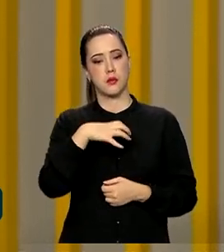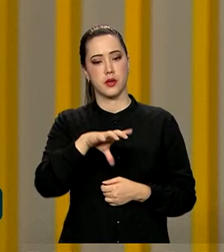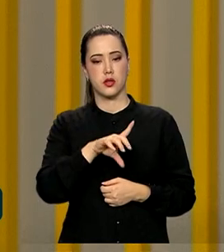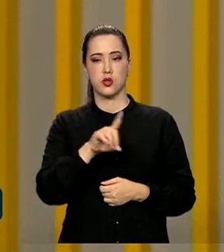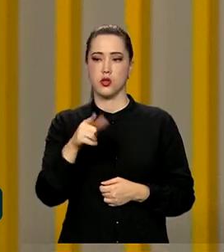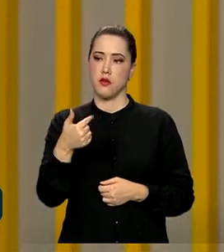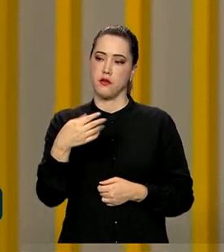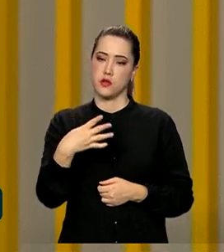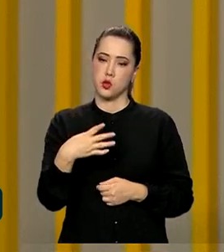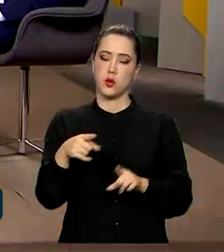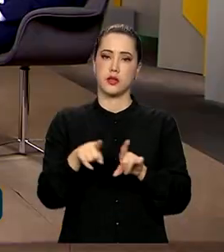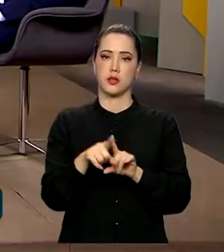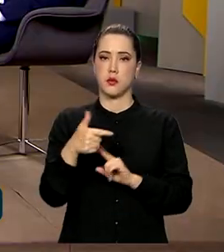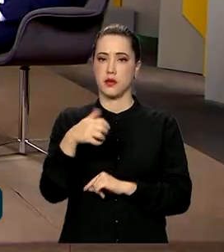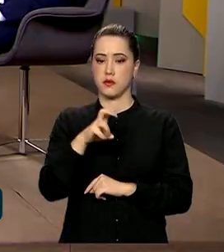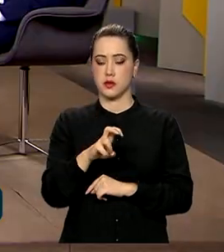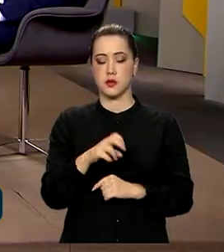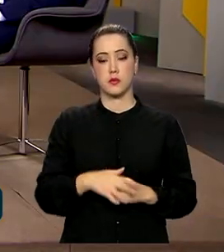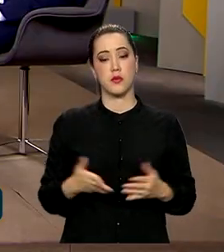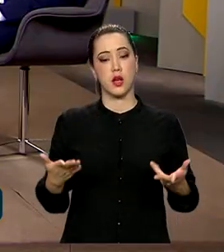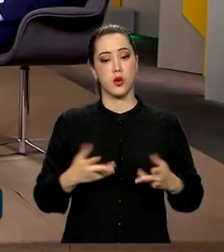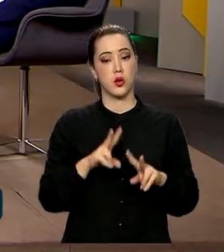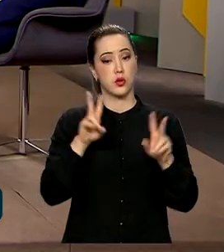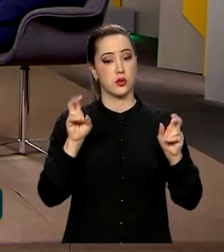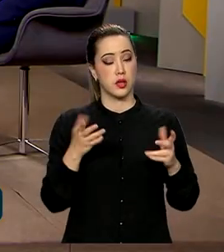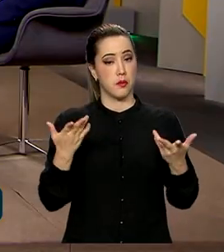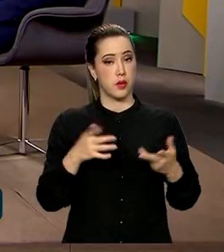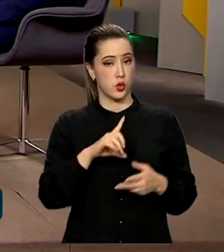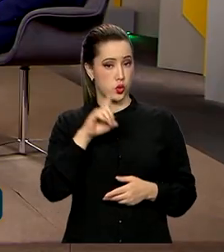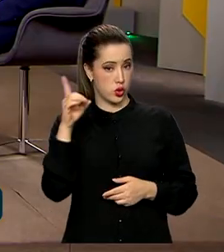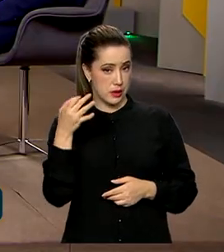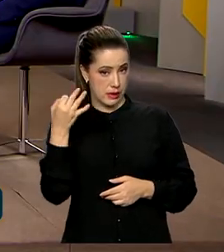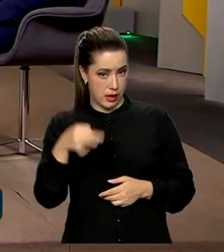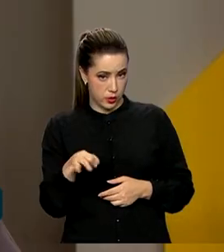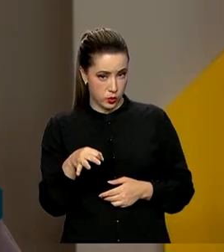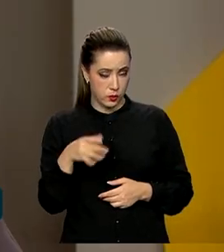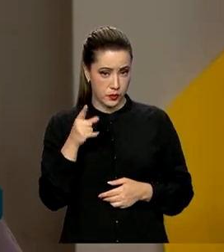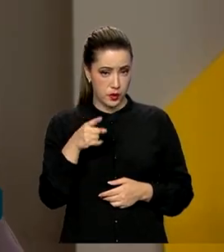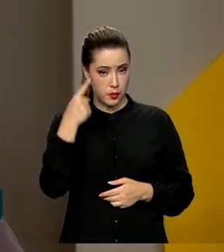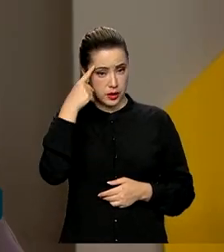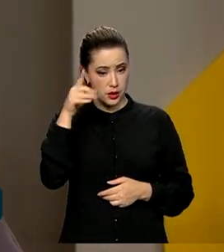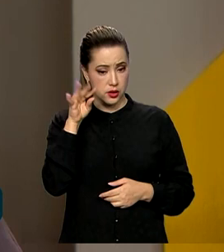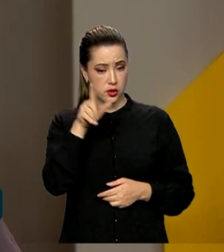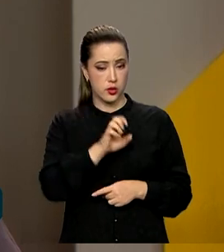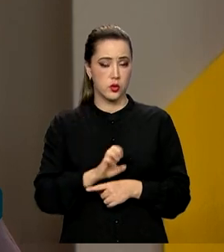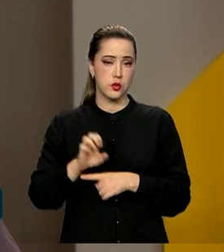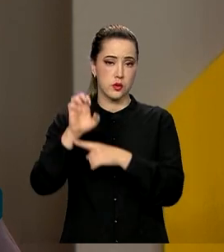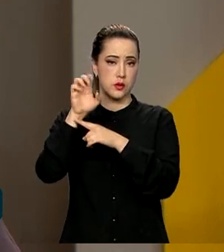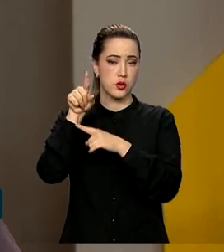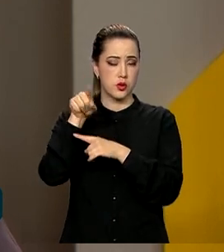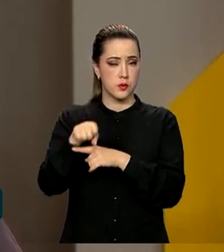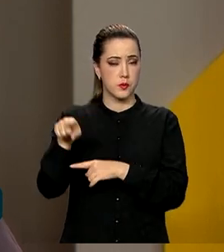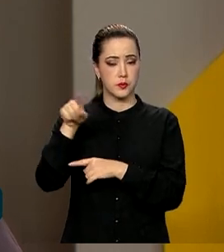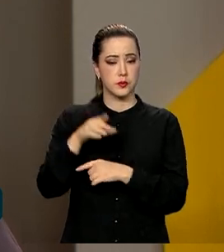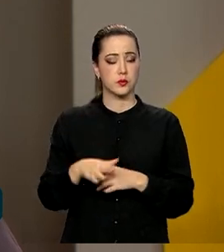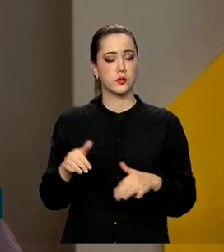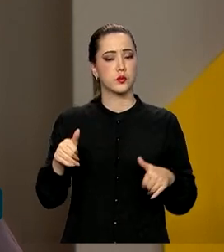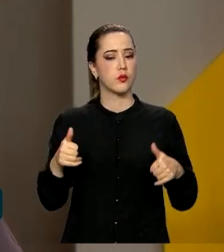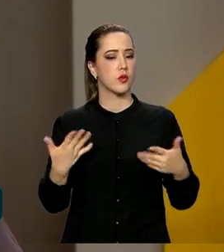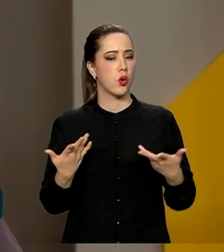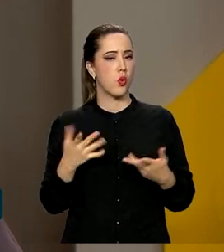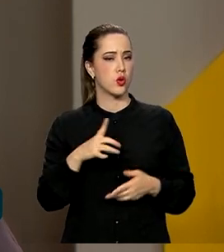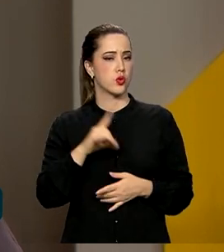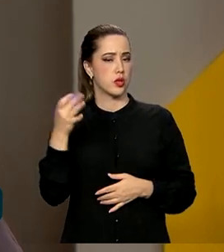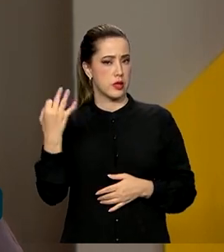24 e 25. Agora, secretário, pegando só esse gancho do calendário aí, porque a ideia é passar por todas as unidades da federação, né? Qual o